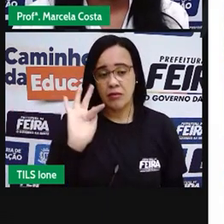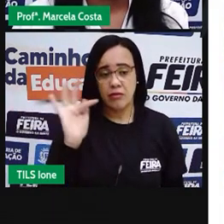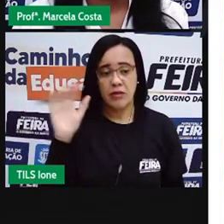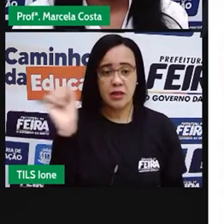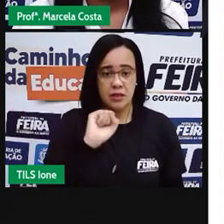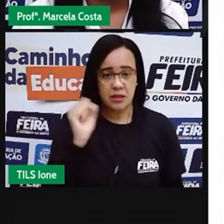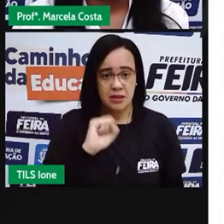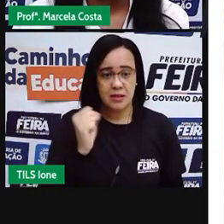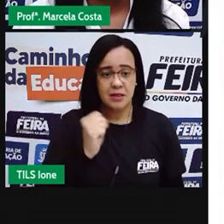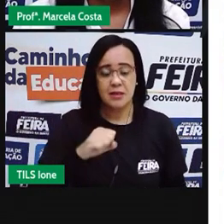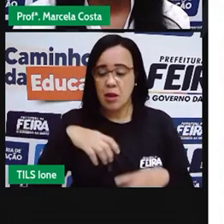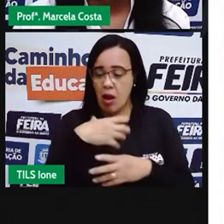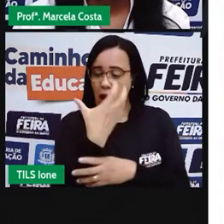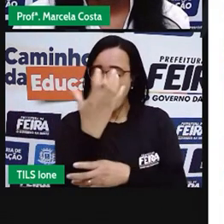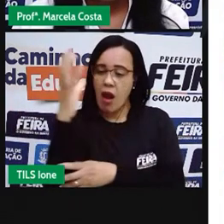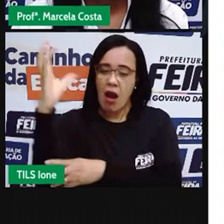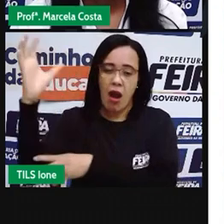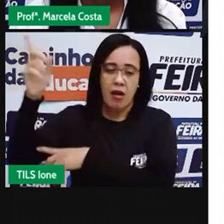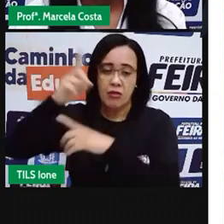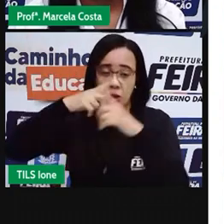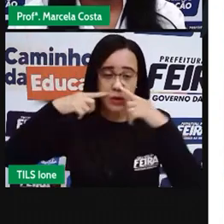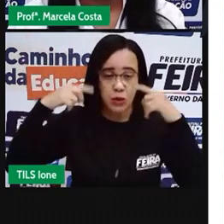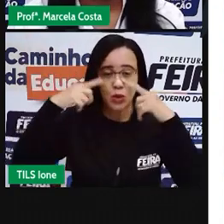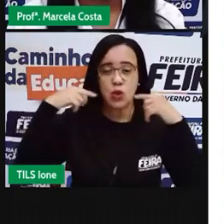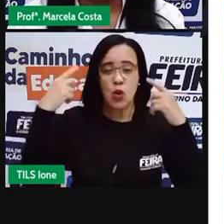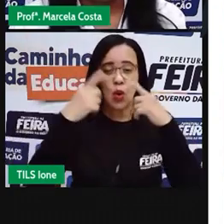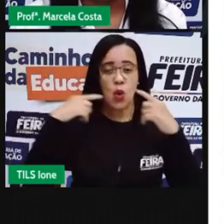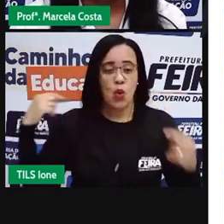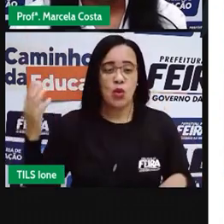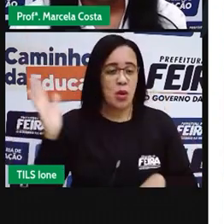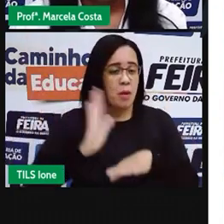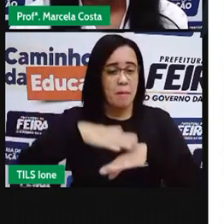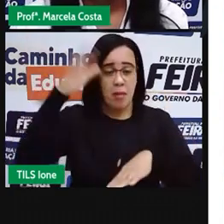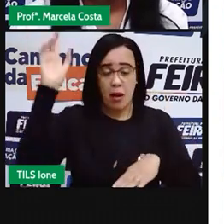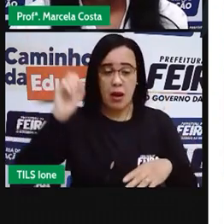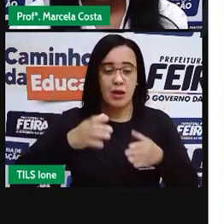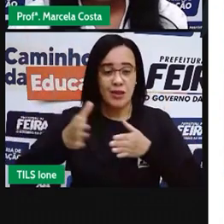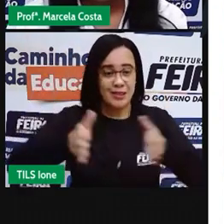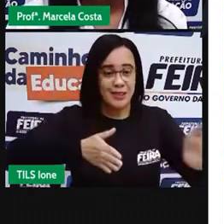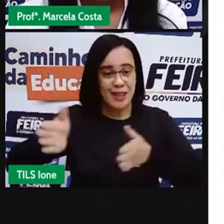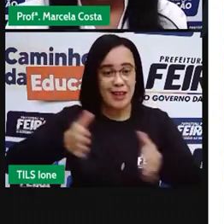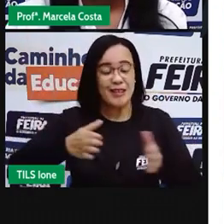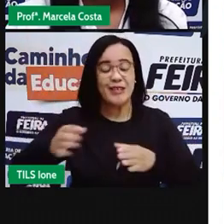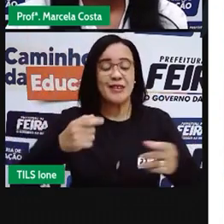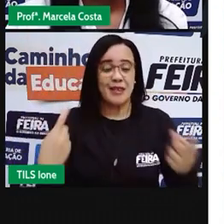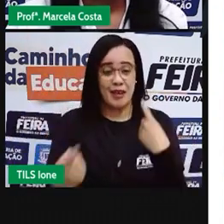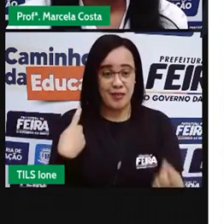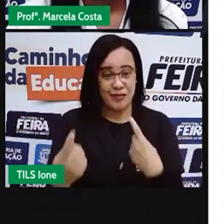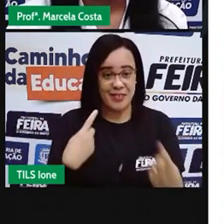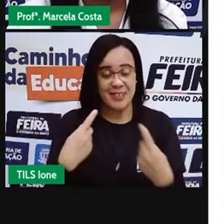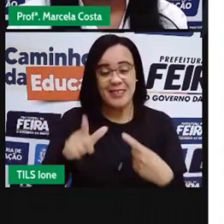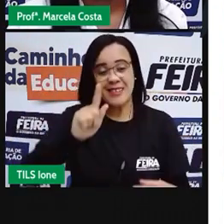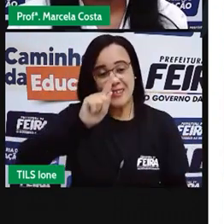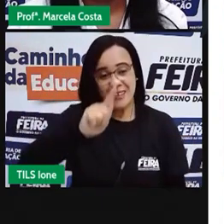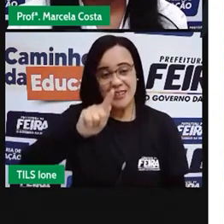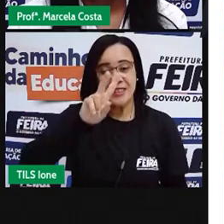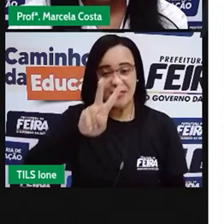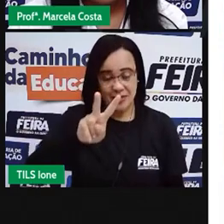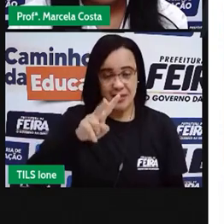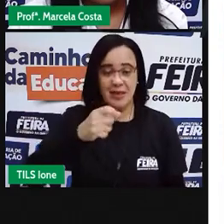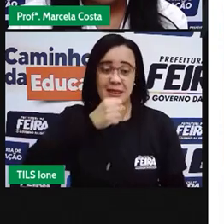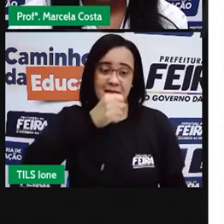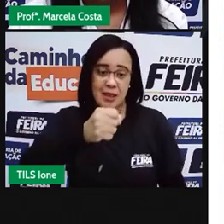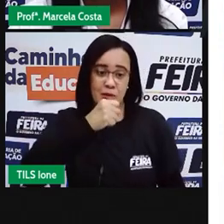A árvore chorona é a maior da Avenida Getúlio Vargas. Crianças, essa reportagem, ela foi